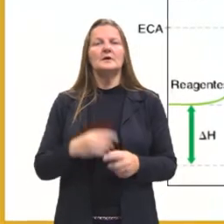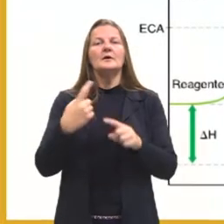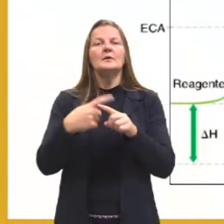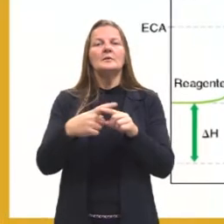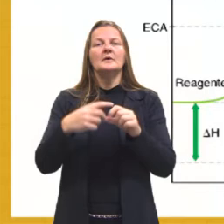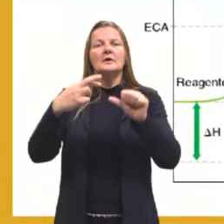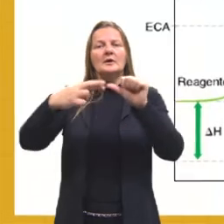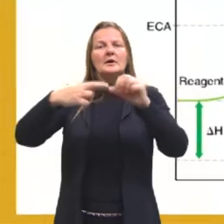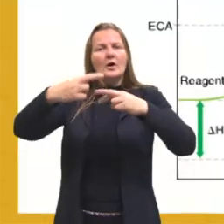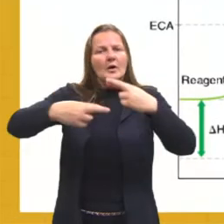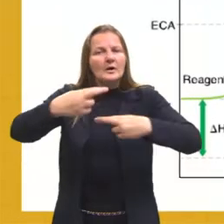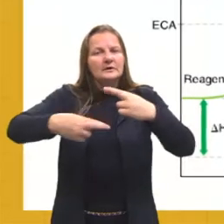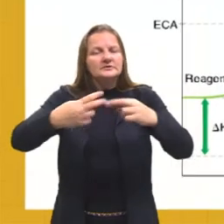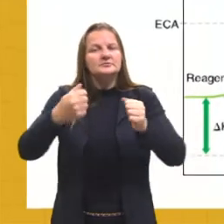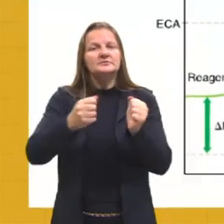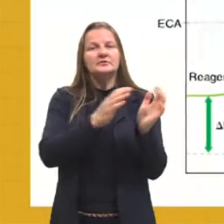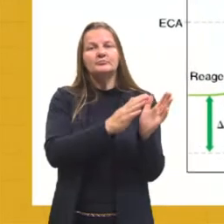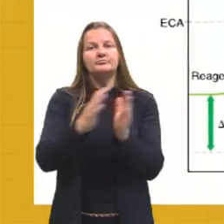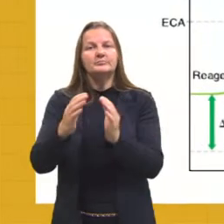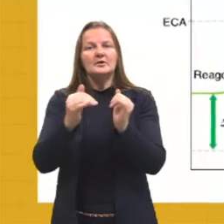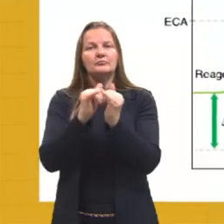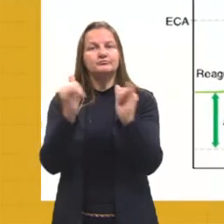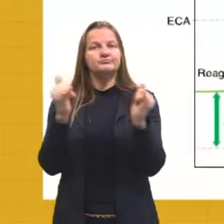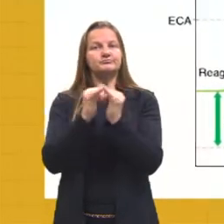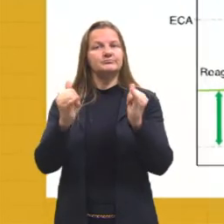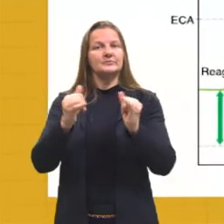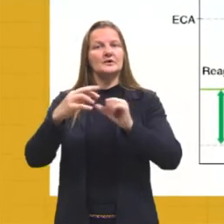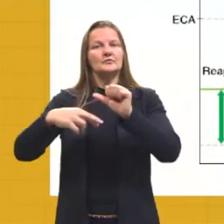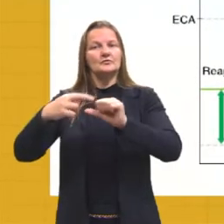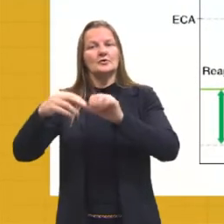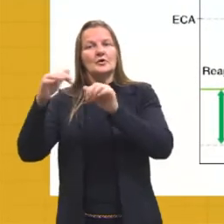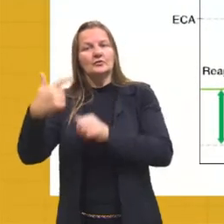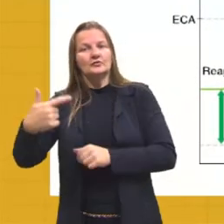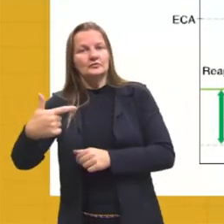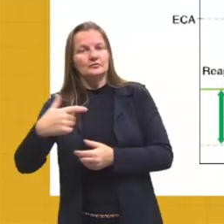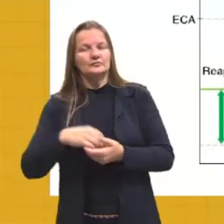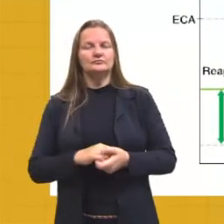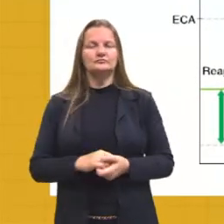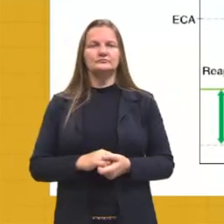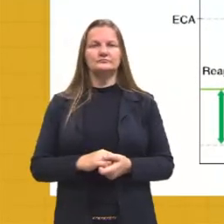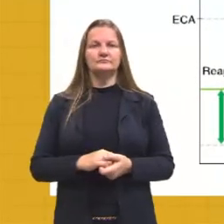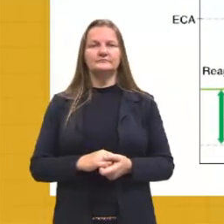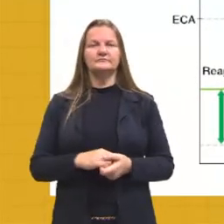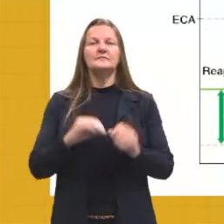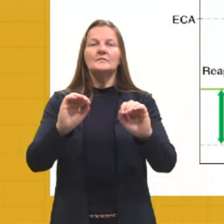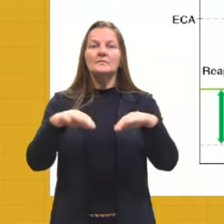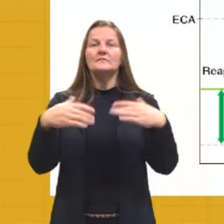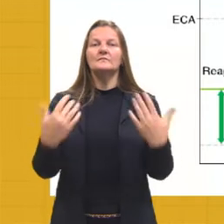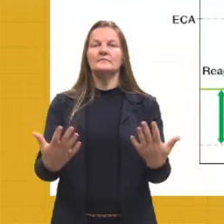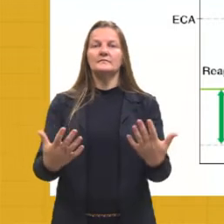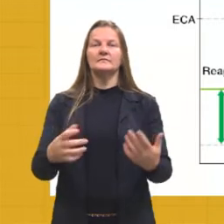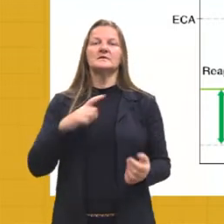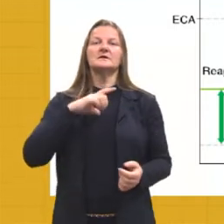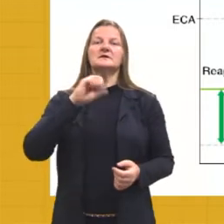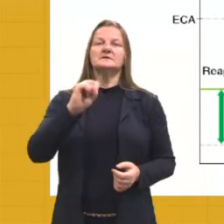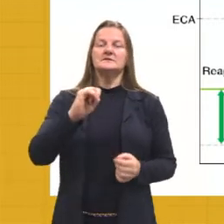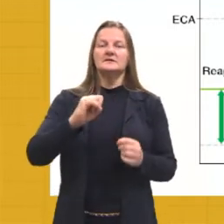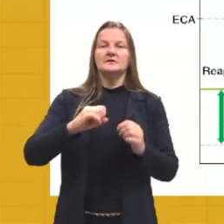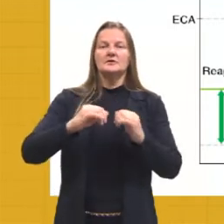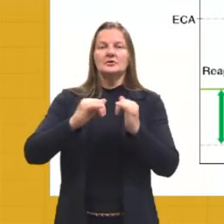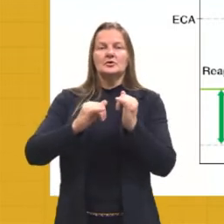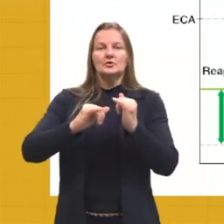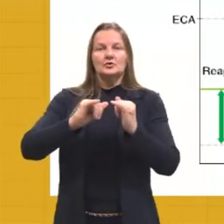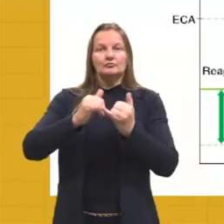reagentes, eles precisam passar essa energia para conseguir formar os produtos, tá? Então, quanto maior a minha